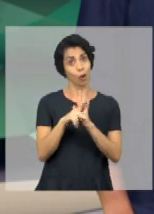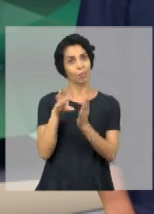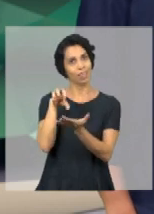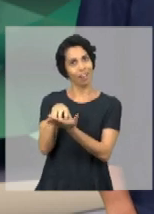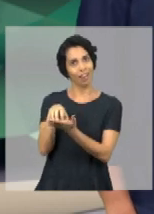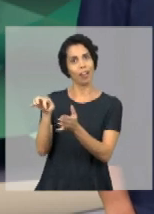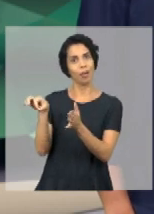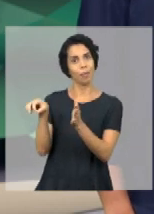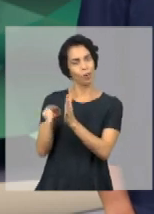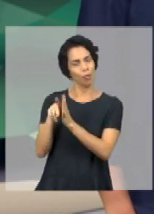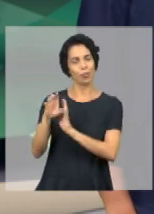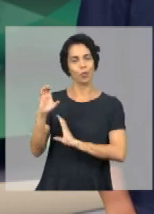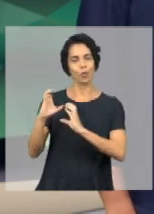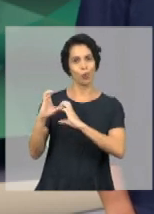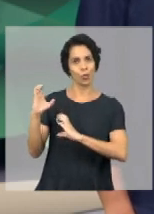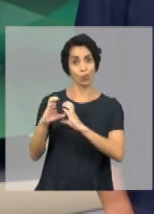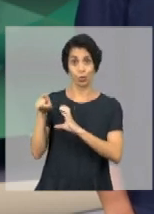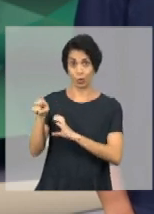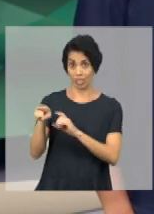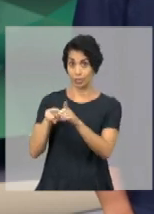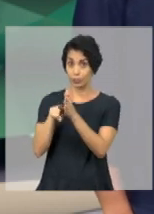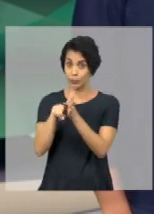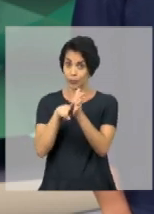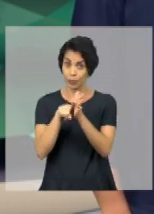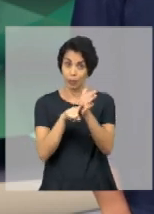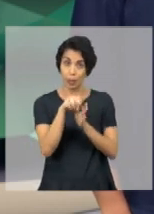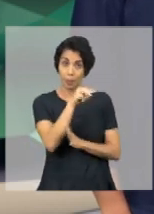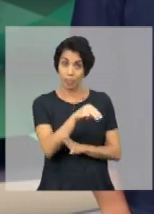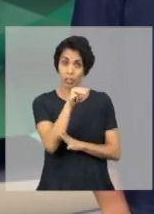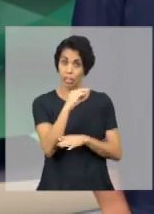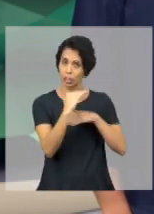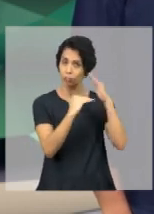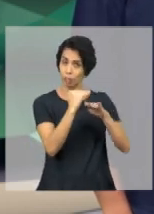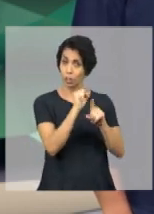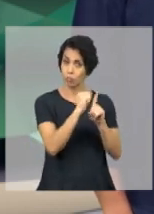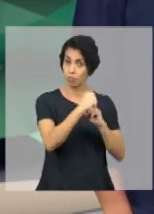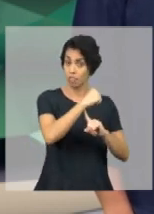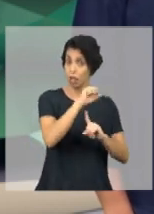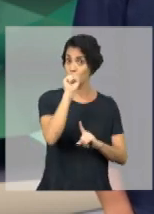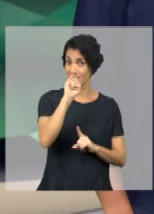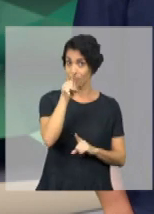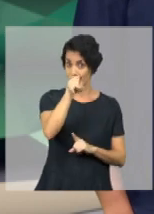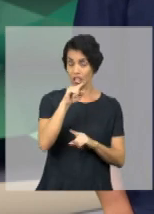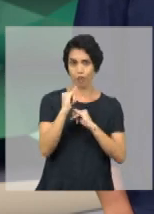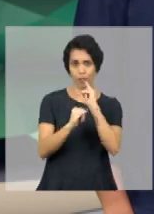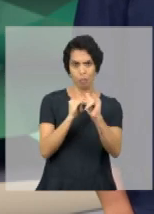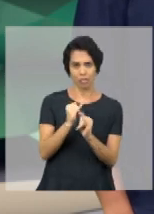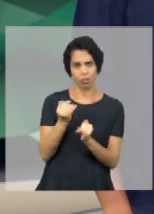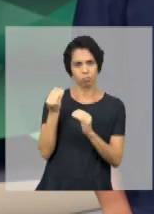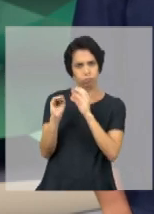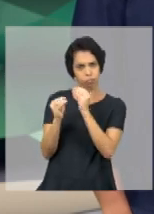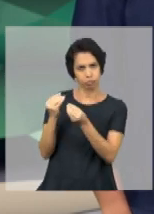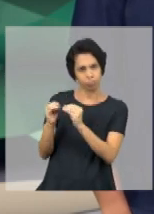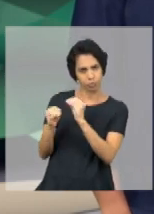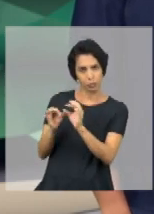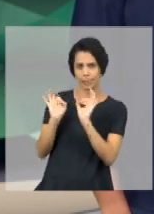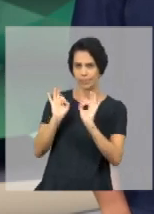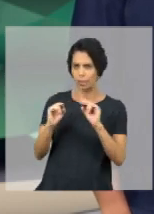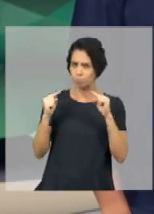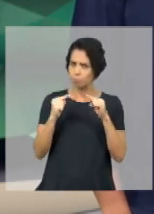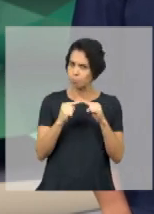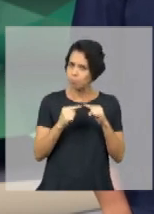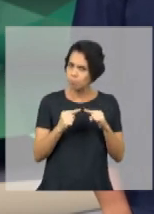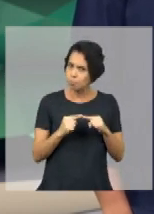O órgão vai verificar com o Ministério do Desenvolvimento Social se as informações que você colocou no pedido estão de